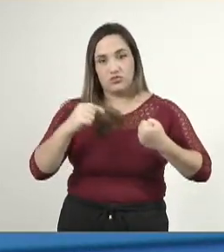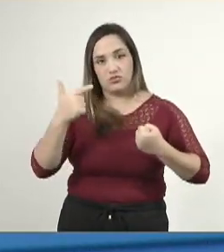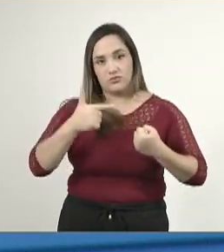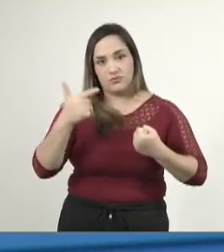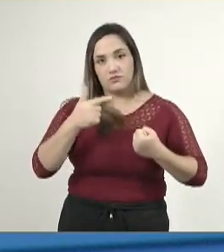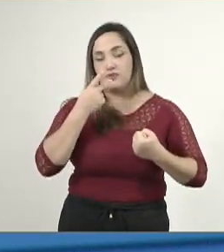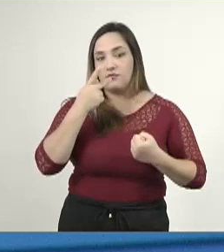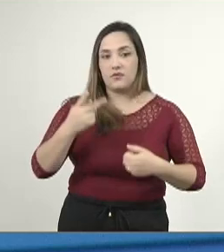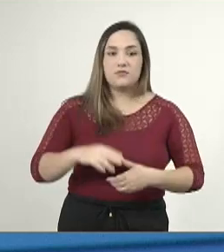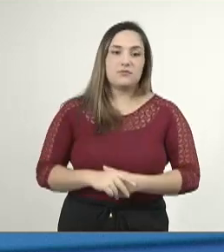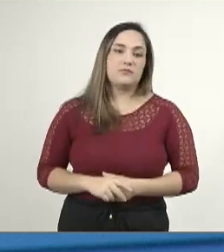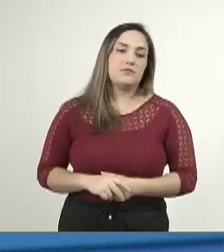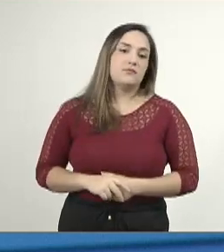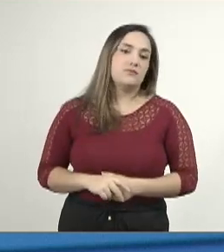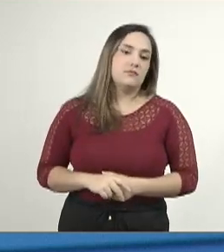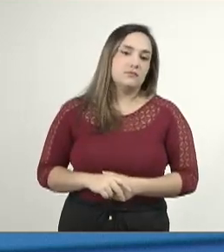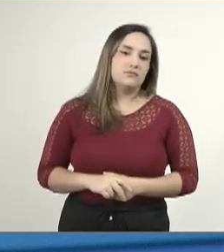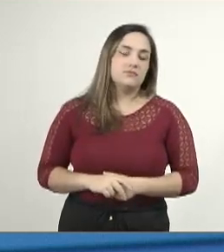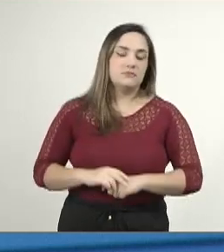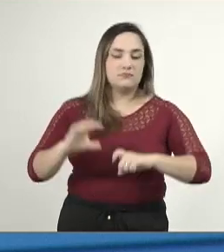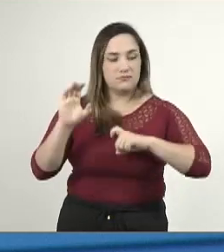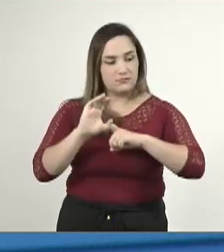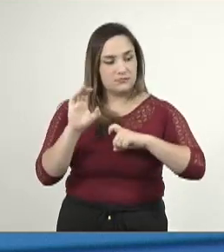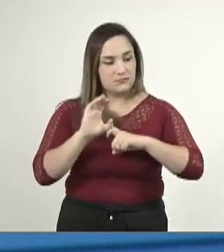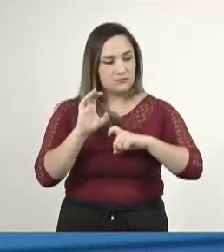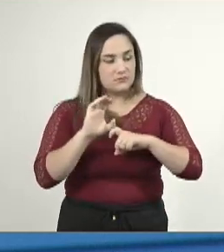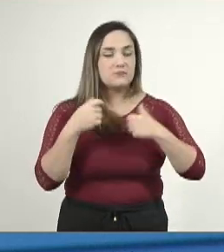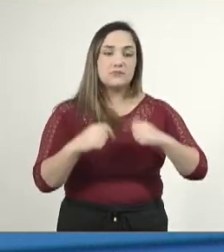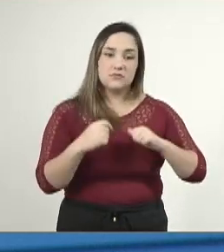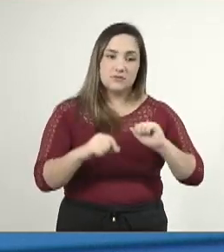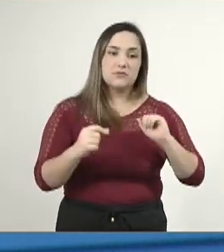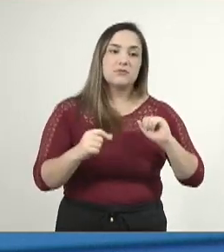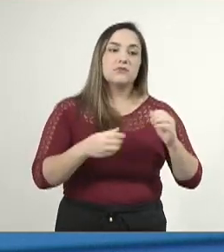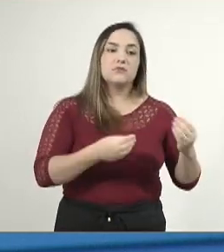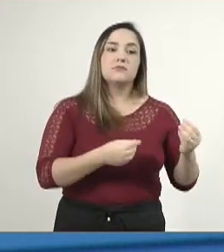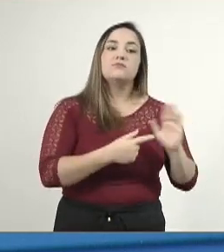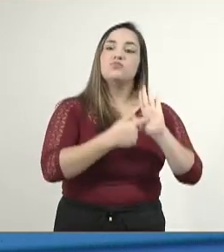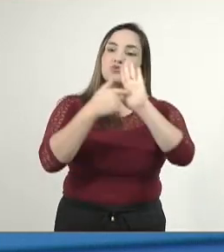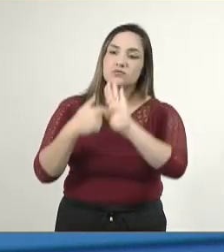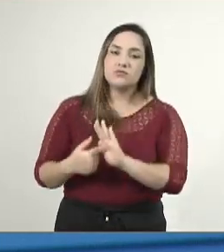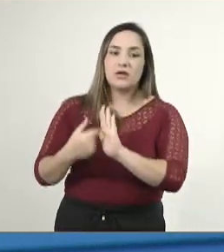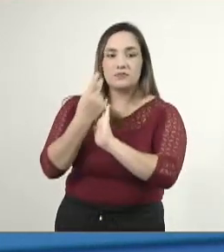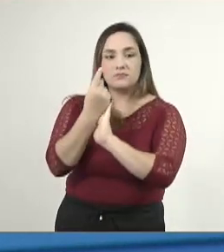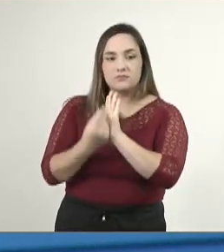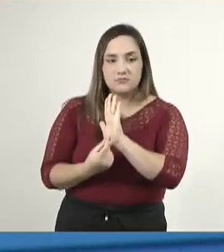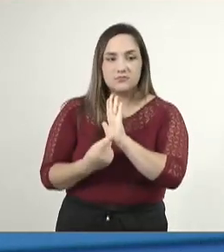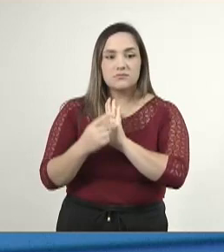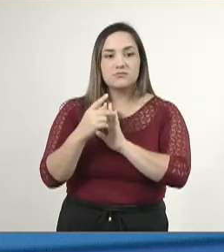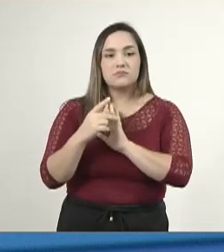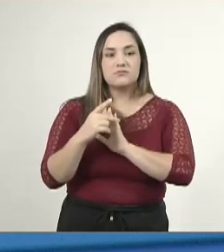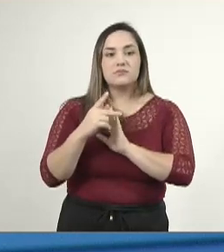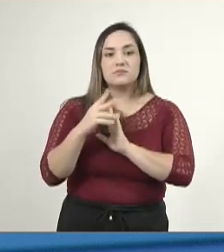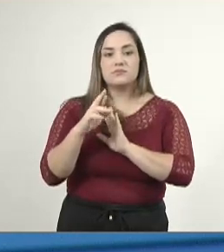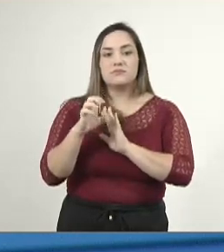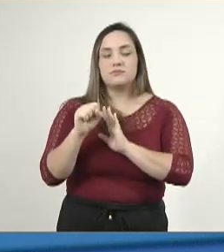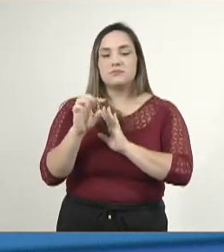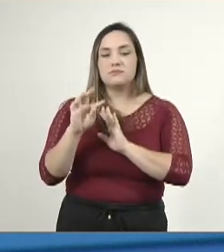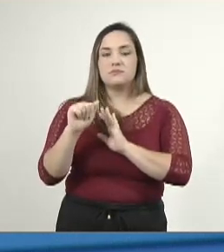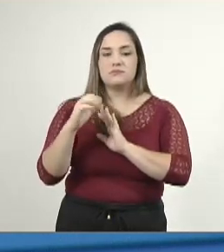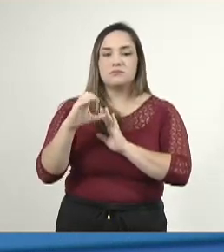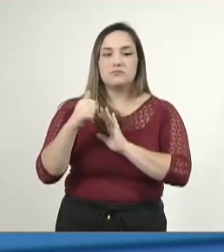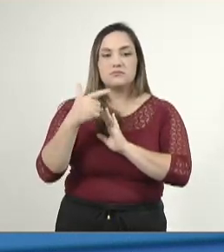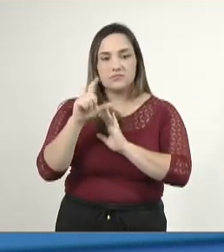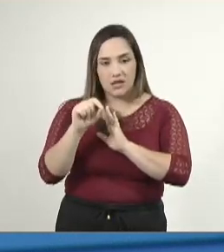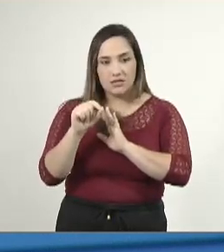as CACEMES têm que encaminhar a prestação de contas para a Assembleia e para o